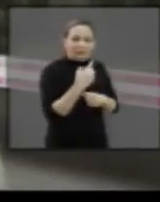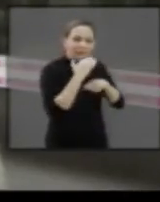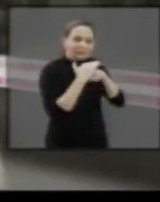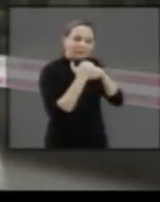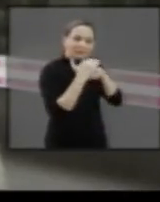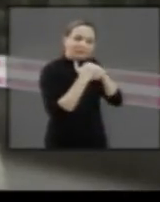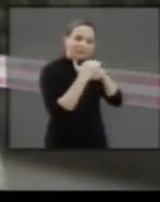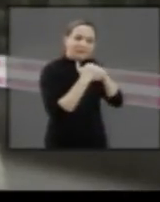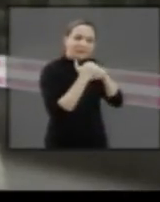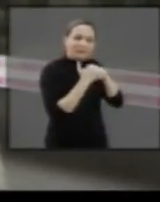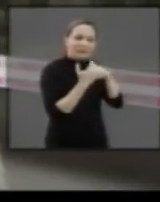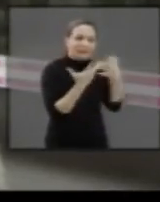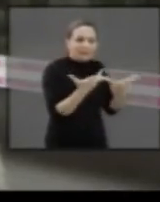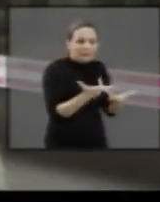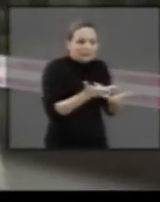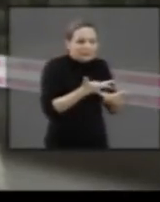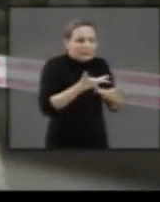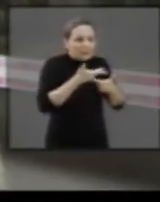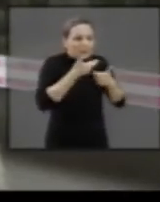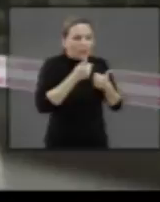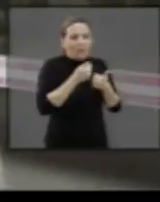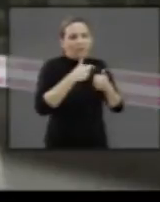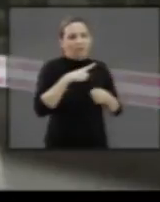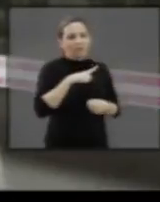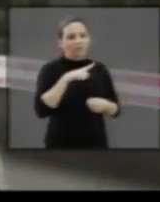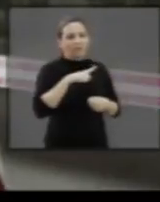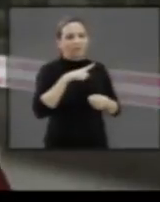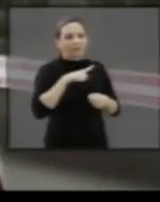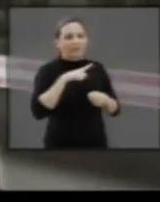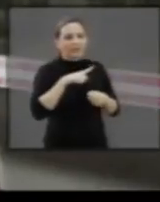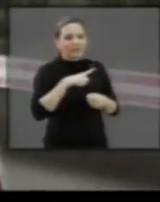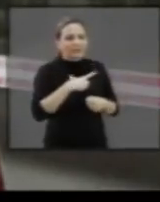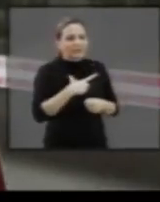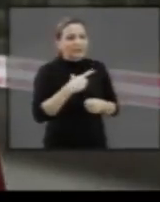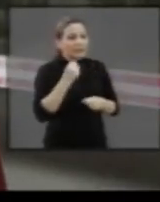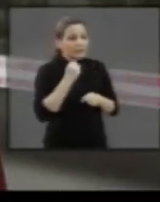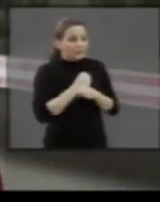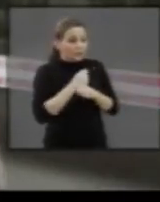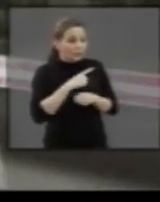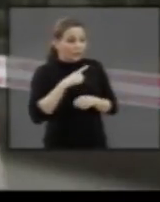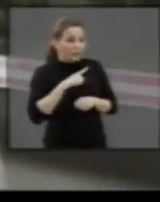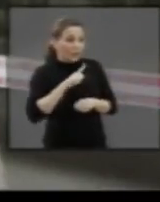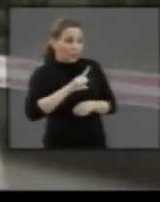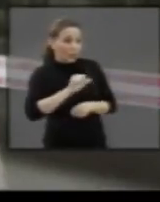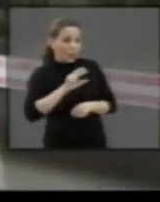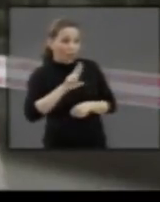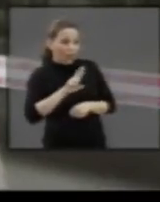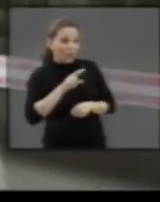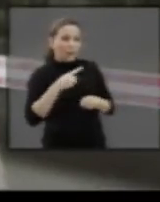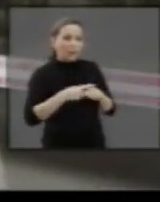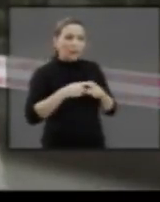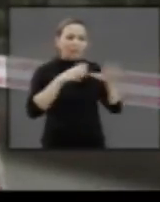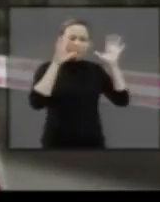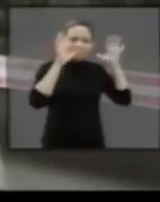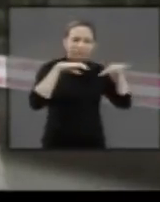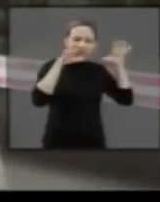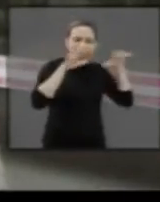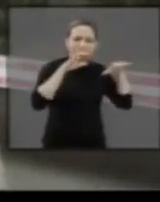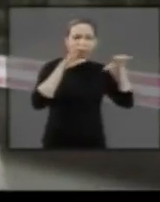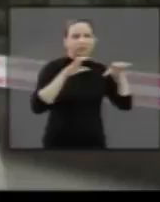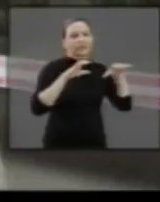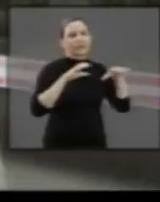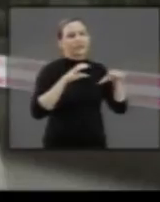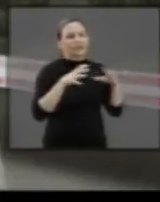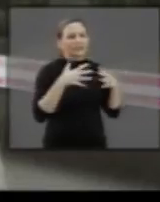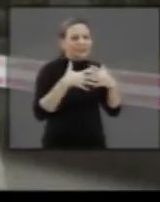o carinho com que eles, né, eles nos recebem. Esse ano nós fizemos, inclusive, no Lar São Francisco por conta da chuva, né,